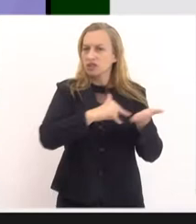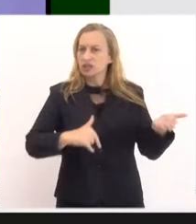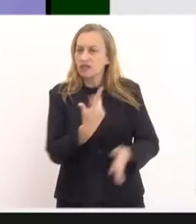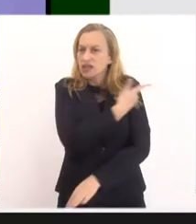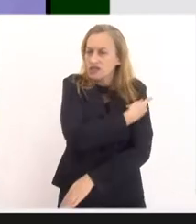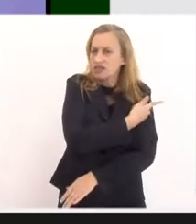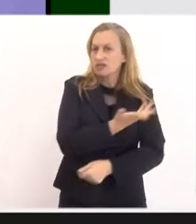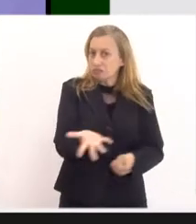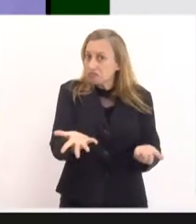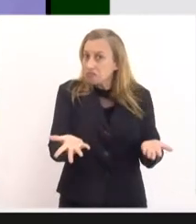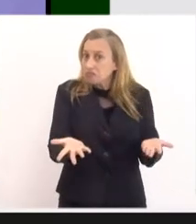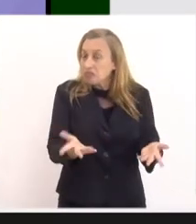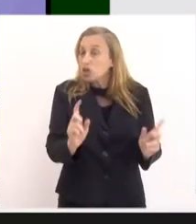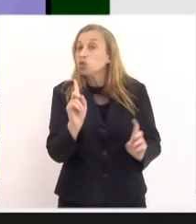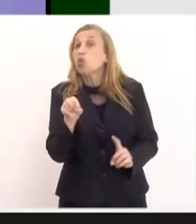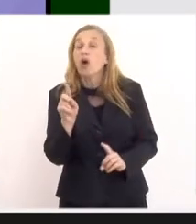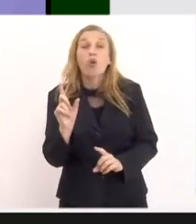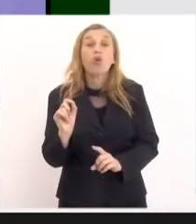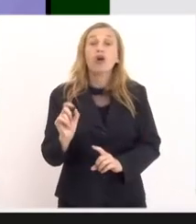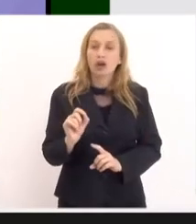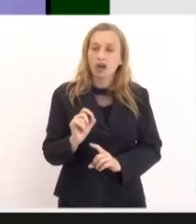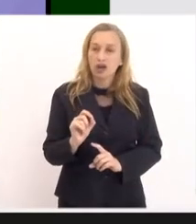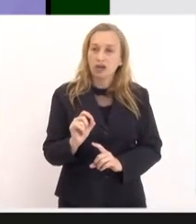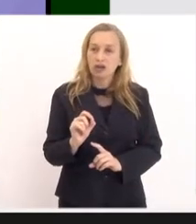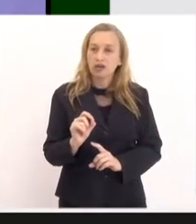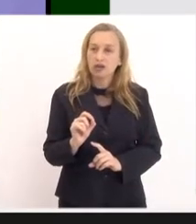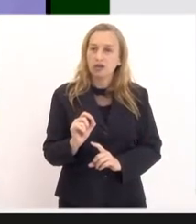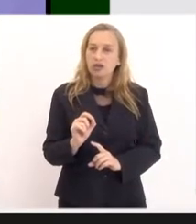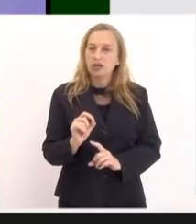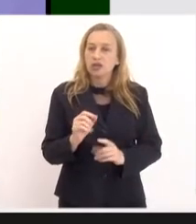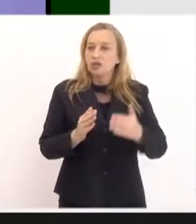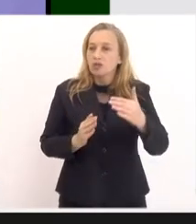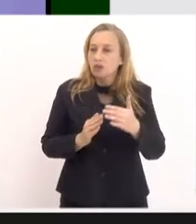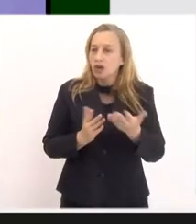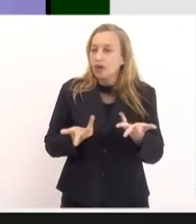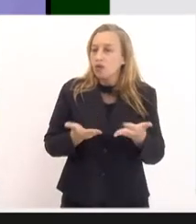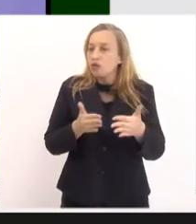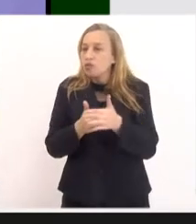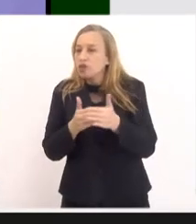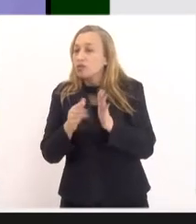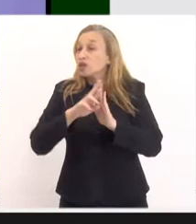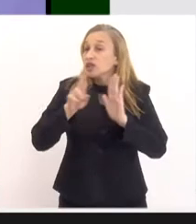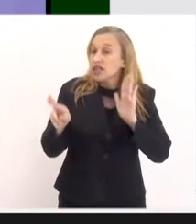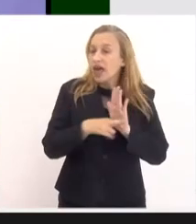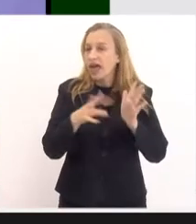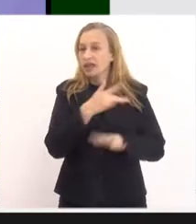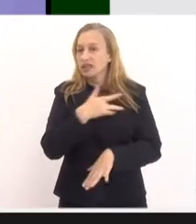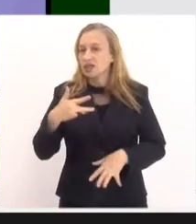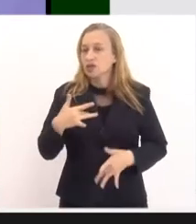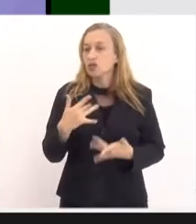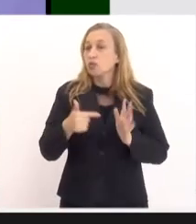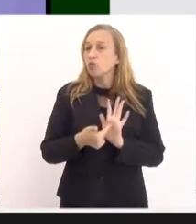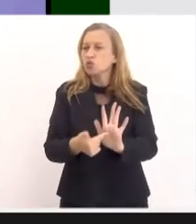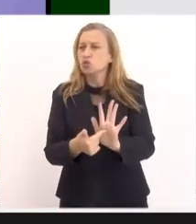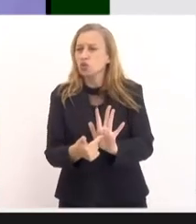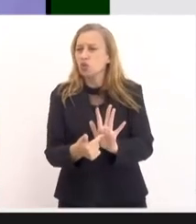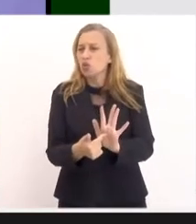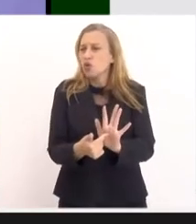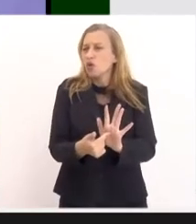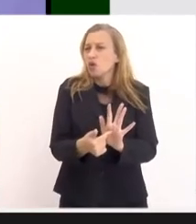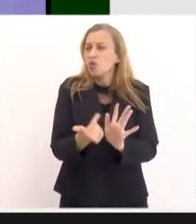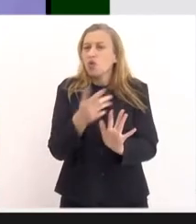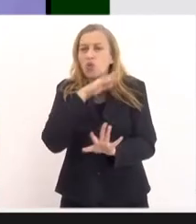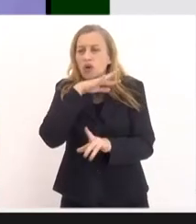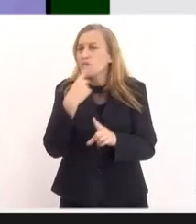passaporte sanitário. Isto é, foi concebido como uma barreira sanitária, uma possibilidade e se mostrou totalmente inútil porque